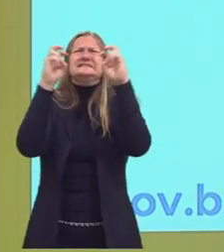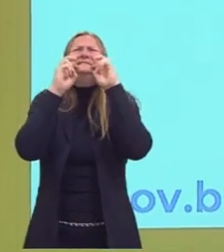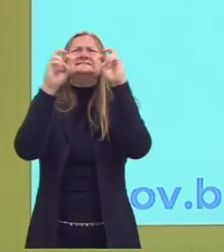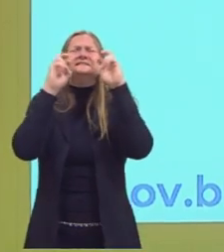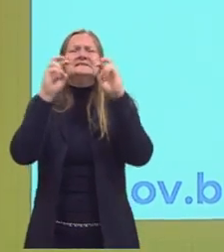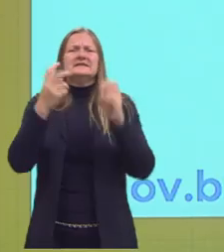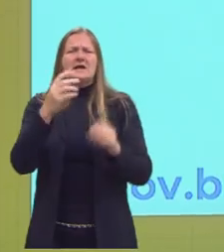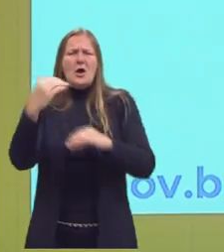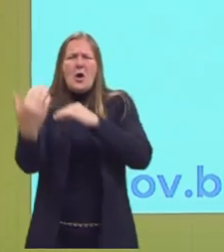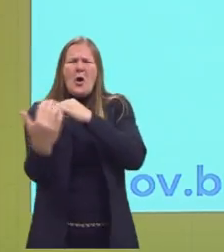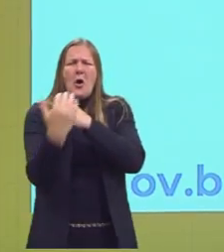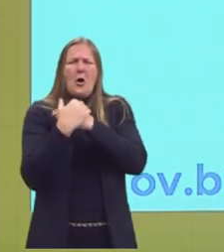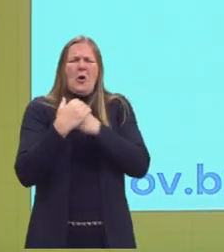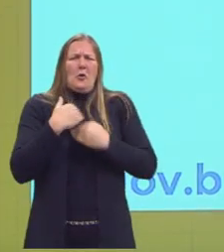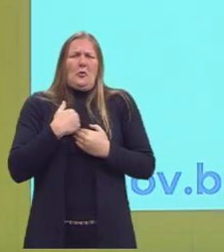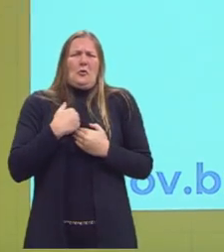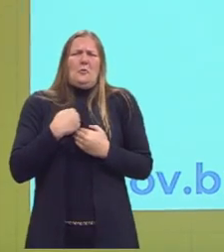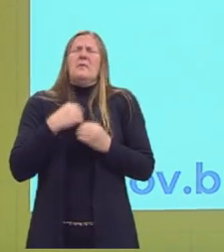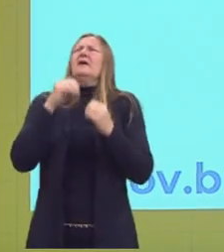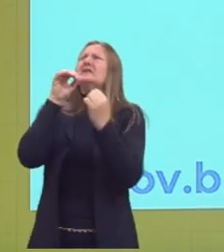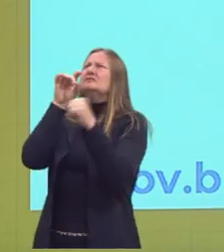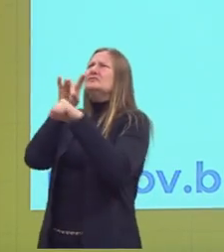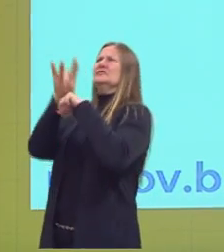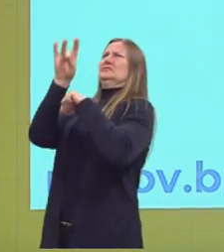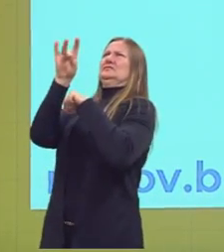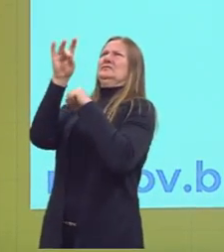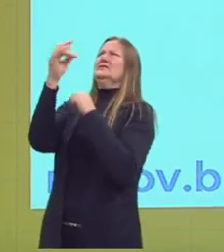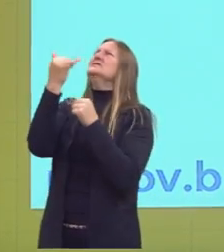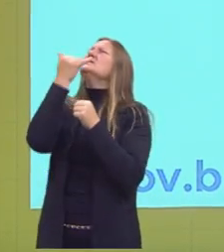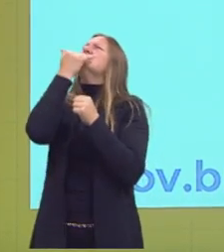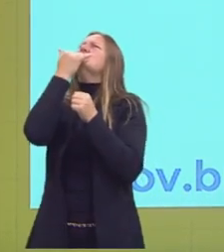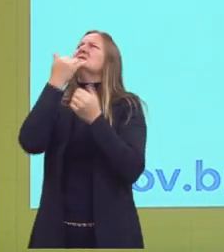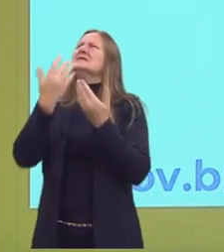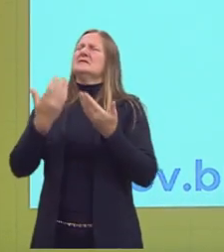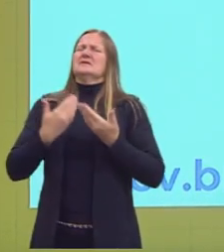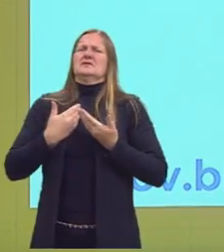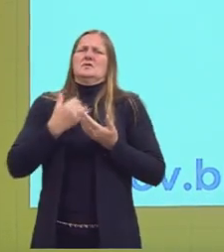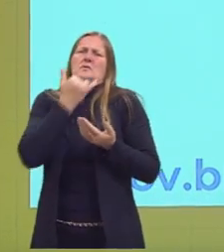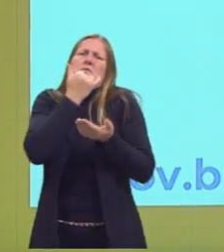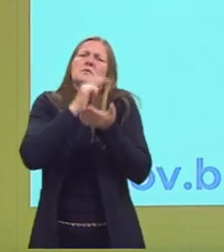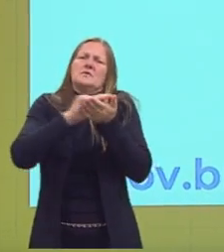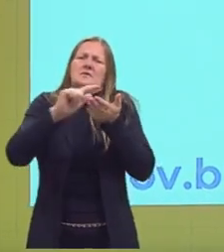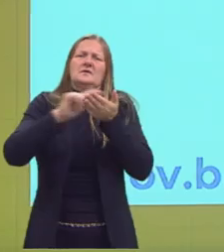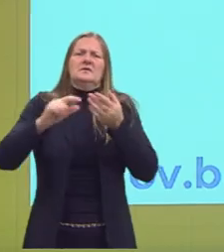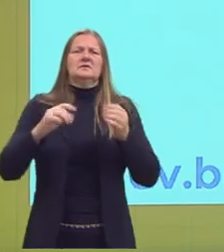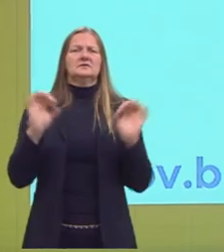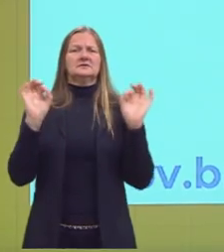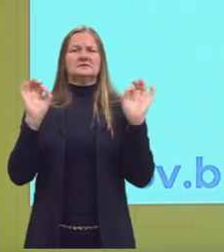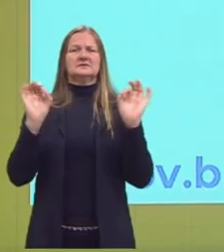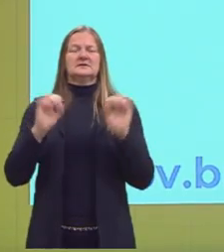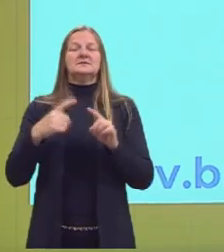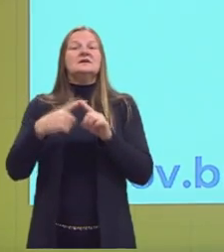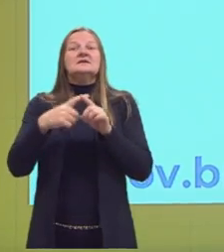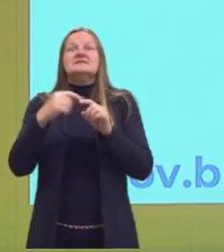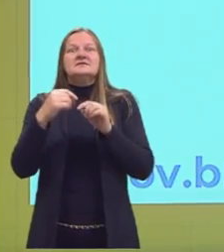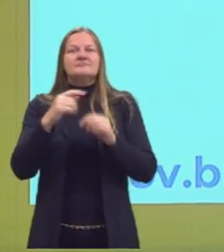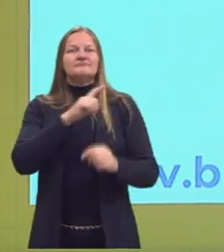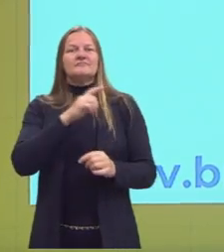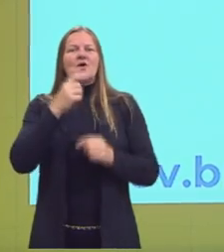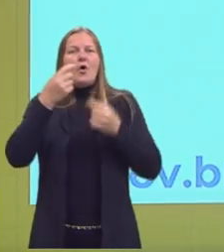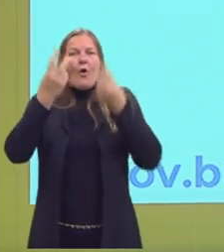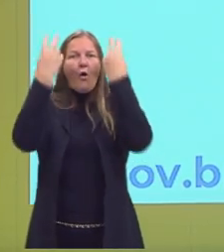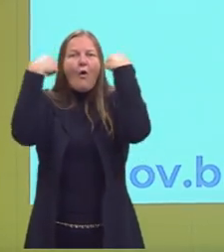mesma culpa que vos há ofendido, vos tem para o perdão lisonjeado. Se uma ovelha